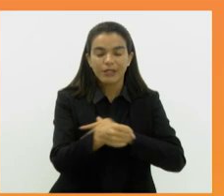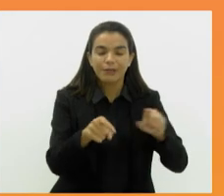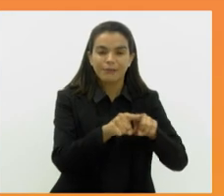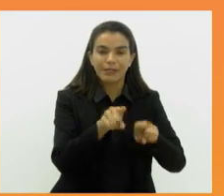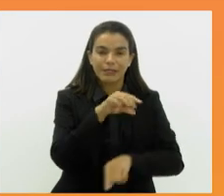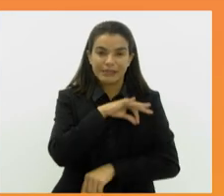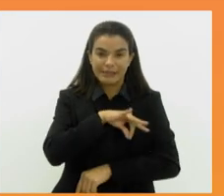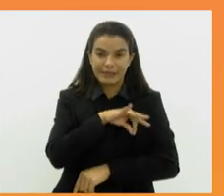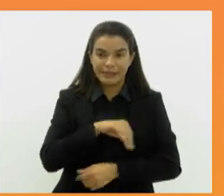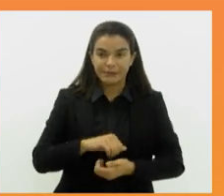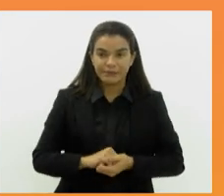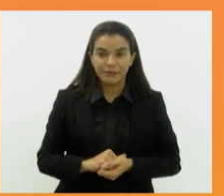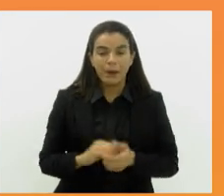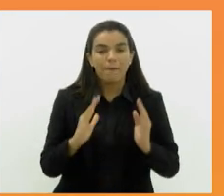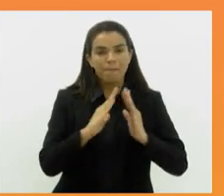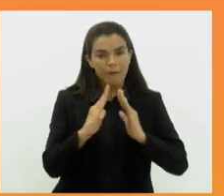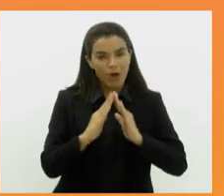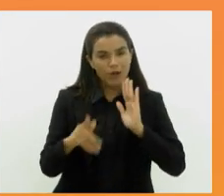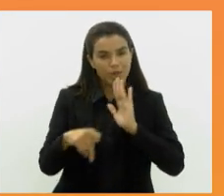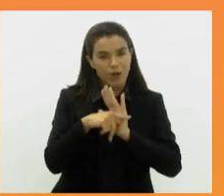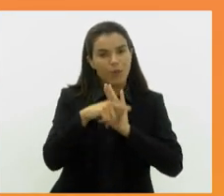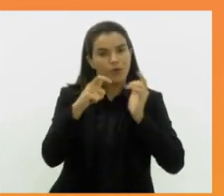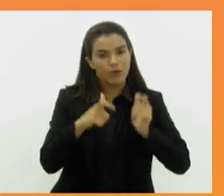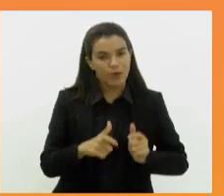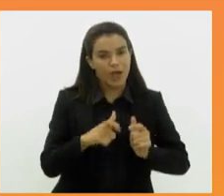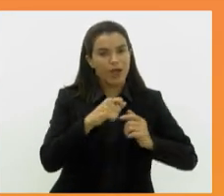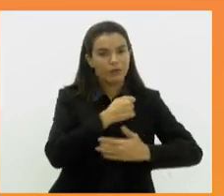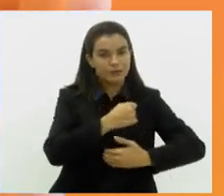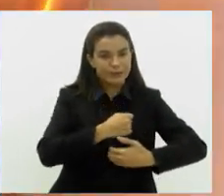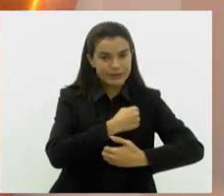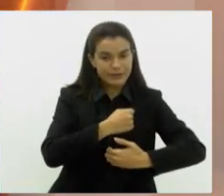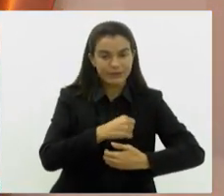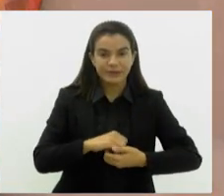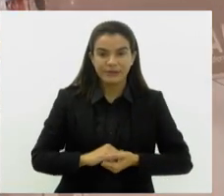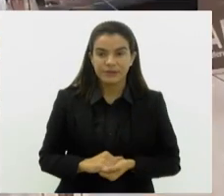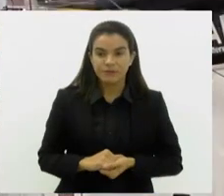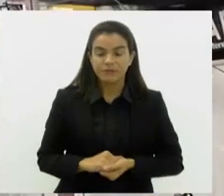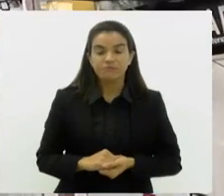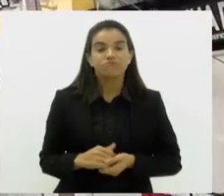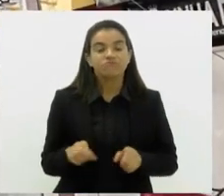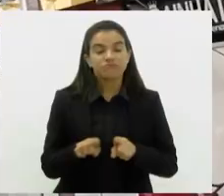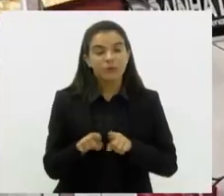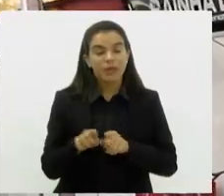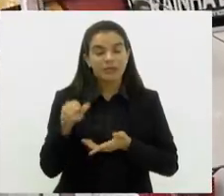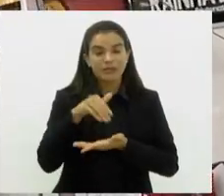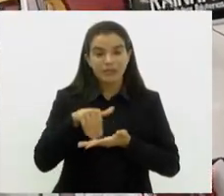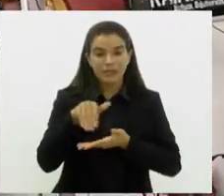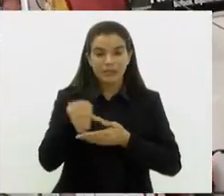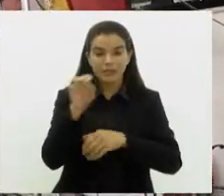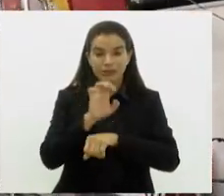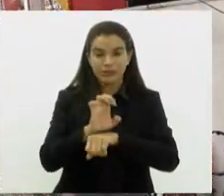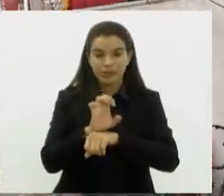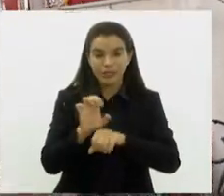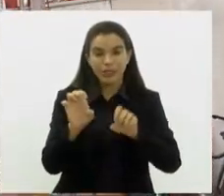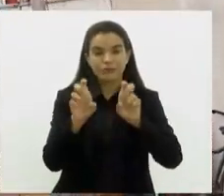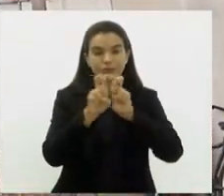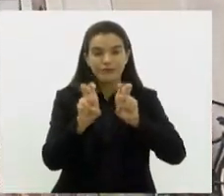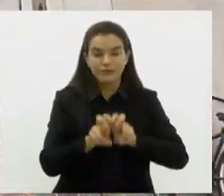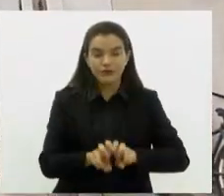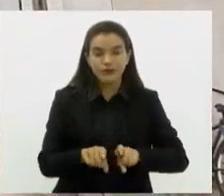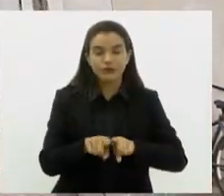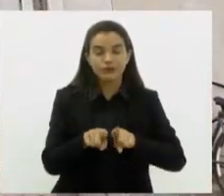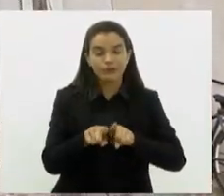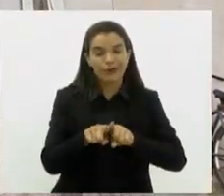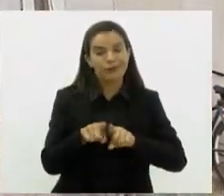atuam nas cozinhas moram nos locais onde elas estão instaladas. A Secretaria de Estado de Infraestrutura e Obras Públicas